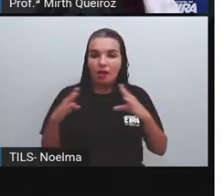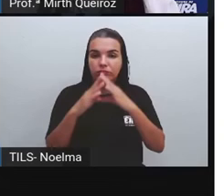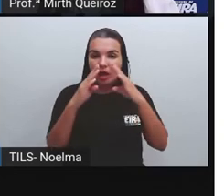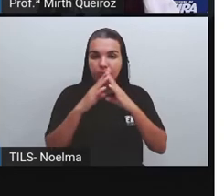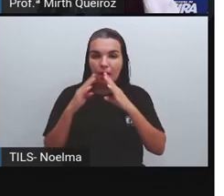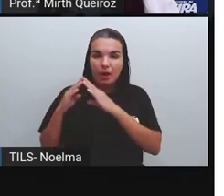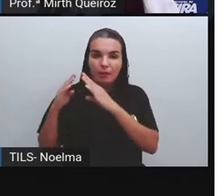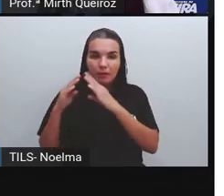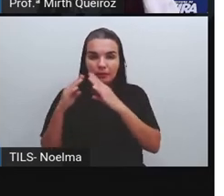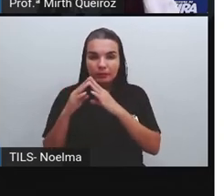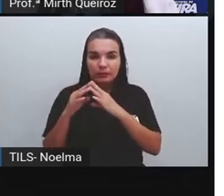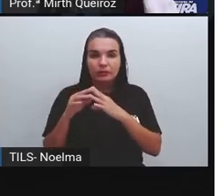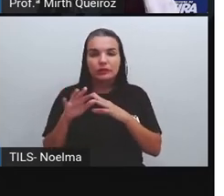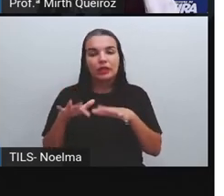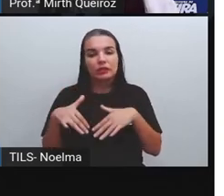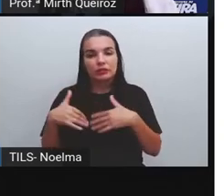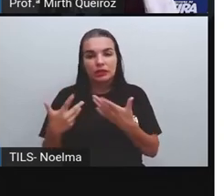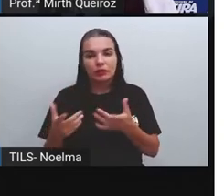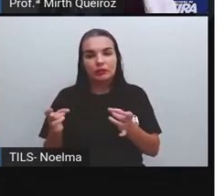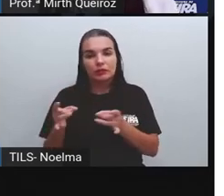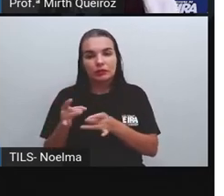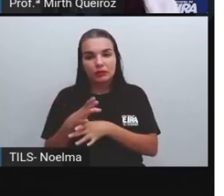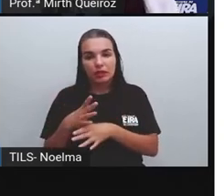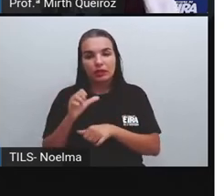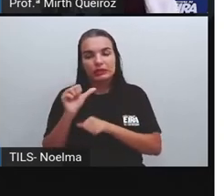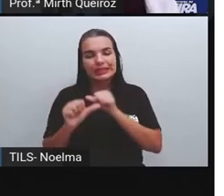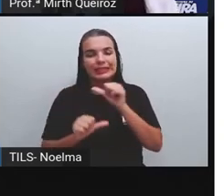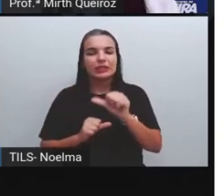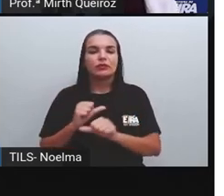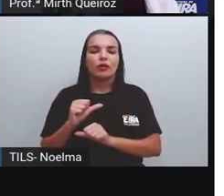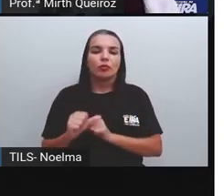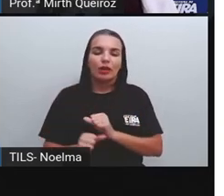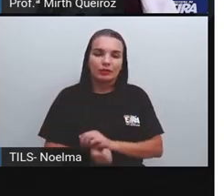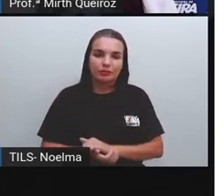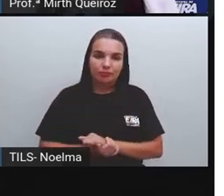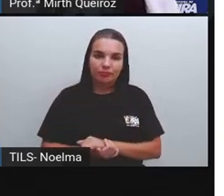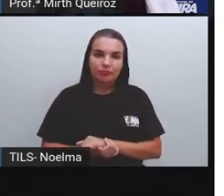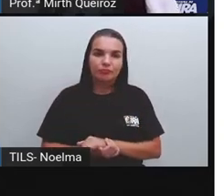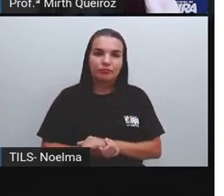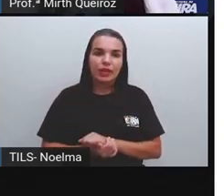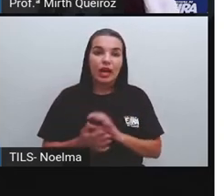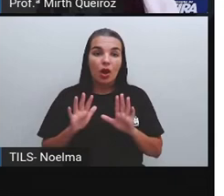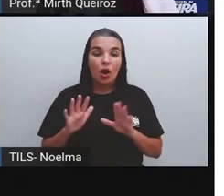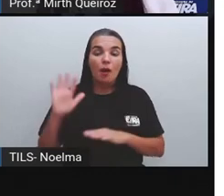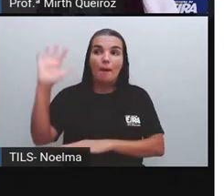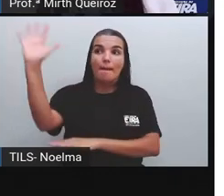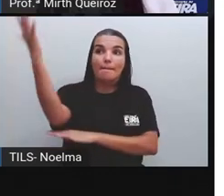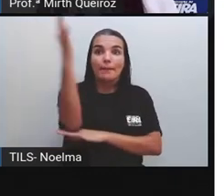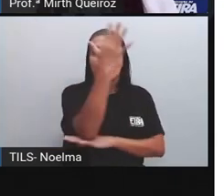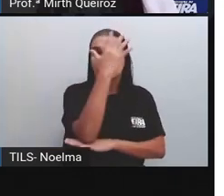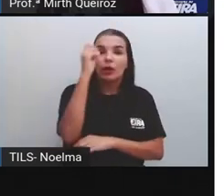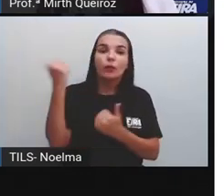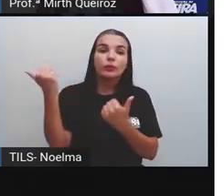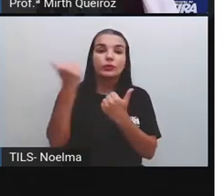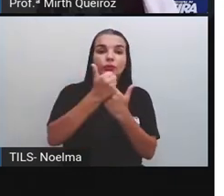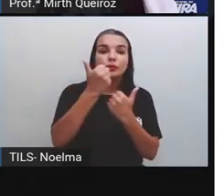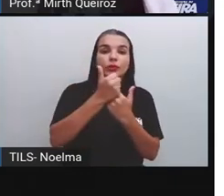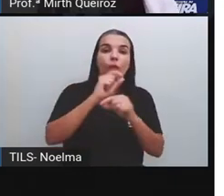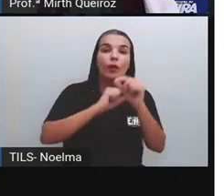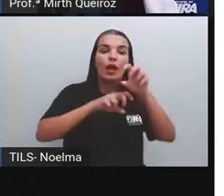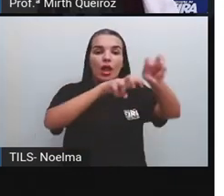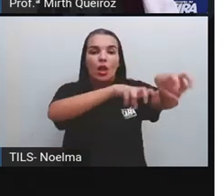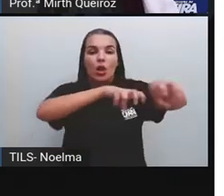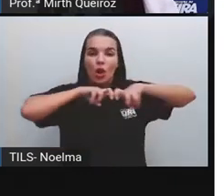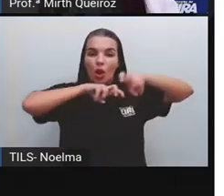né? As paisagens que são transformadas, acabam sendo as mais transformadas. Matas são substituídas por lavouras e